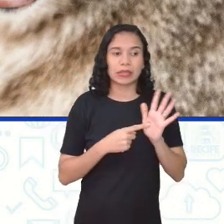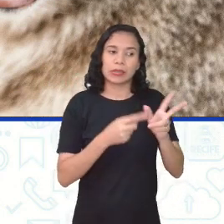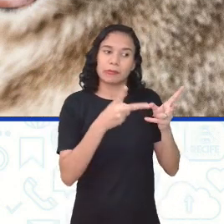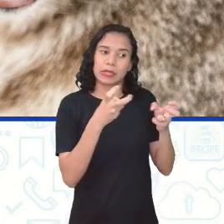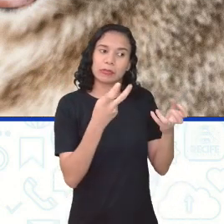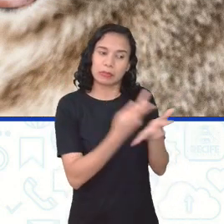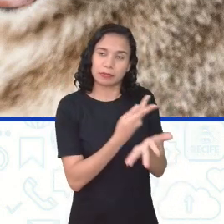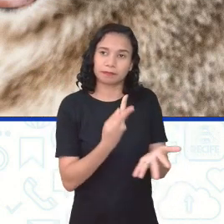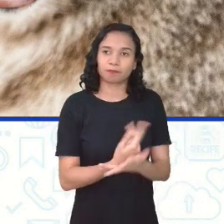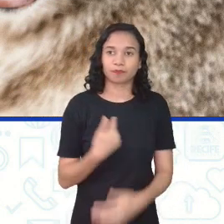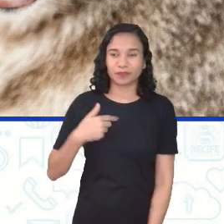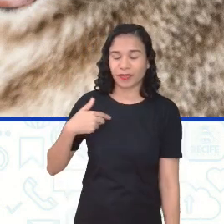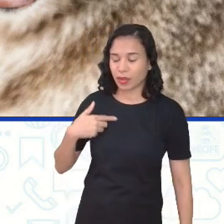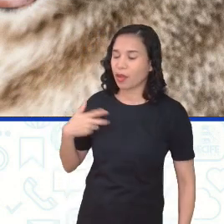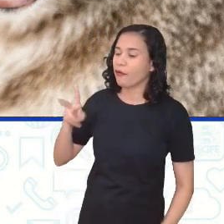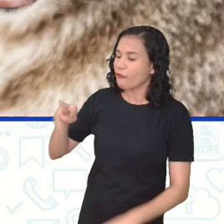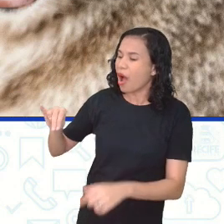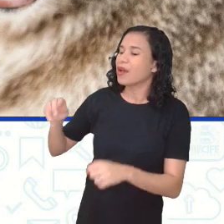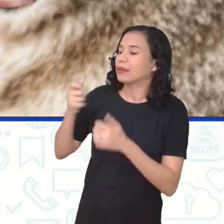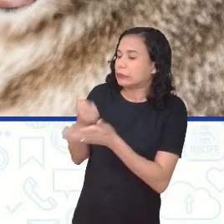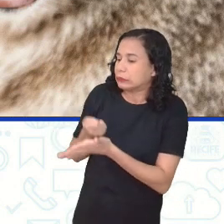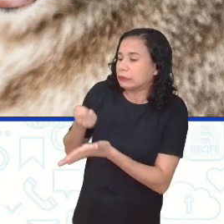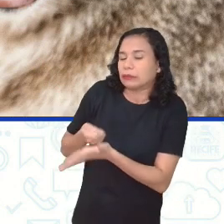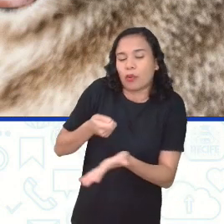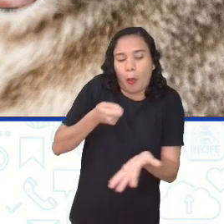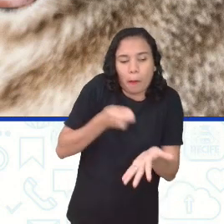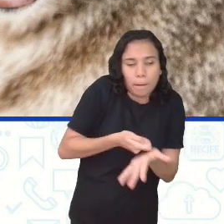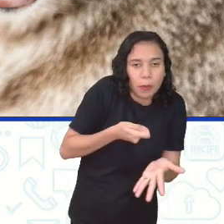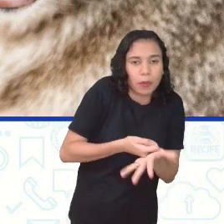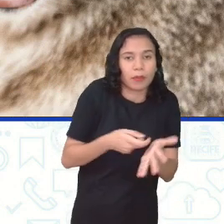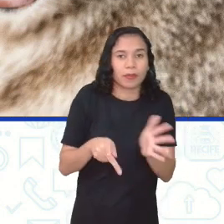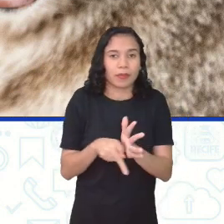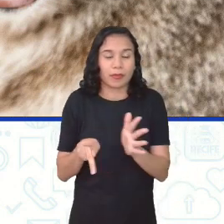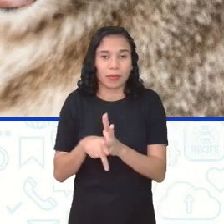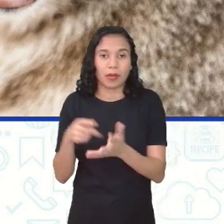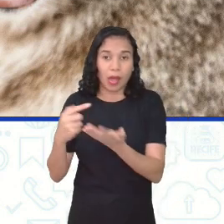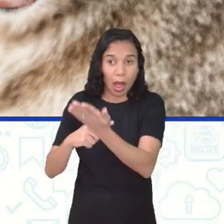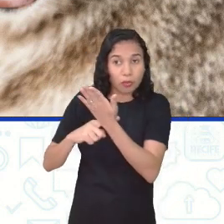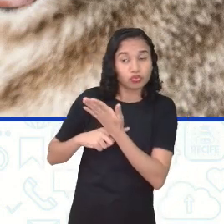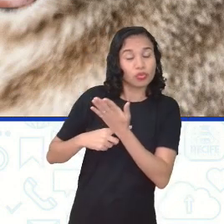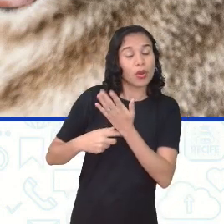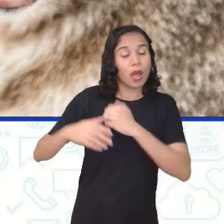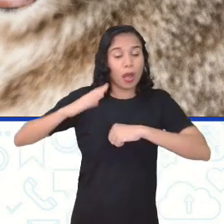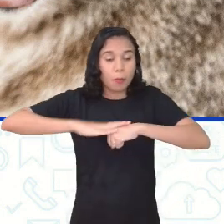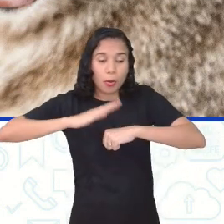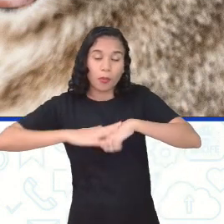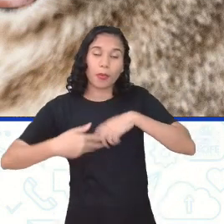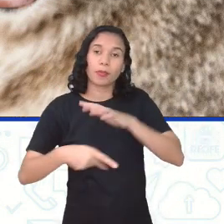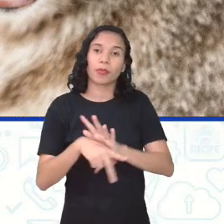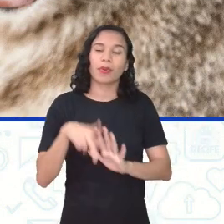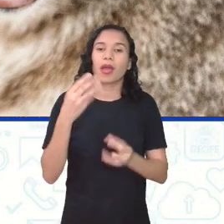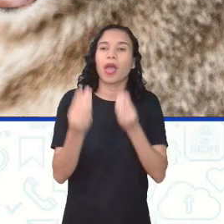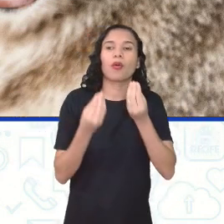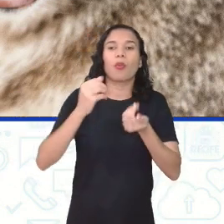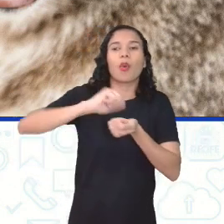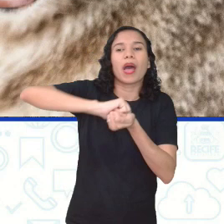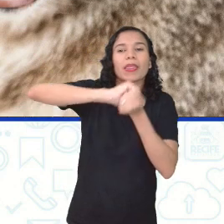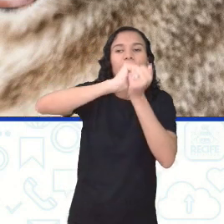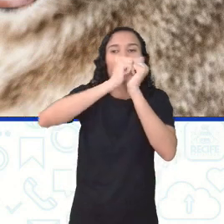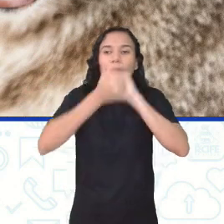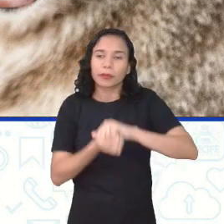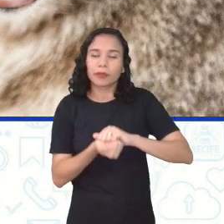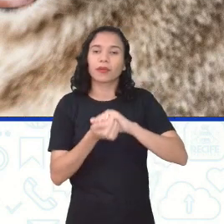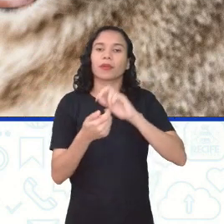errada, pegar no pé por importunar, quebra um galho por improvisar. São, são apenas adaptações, né?